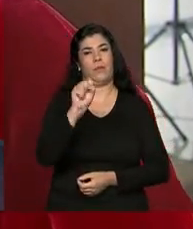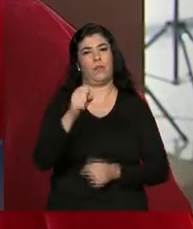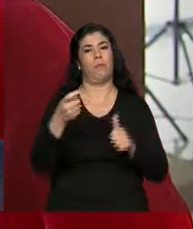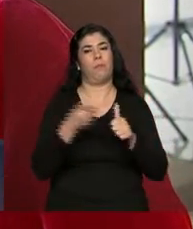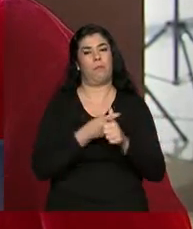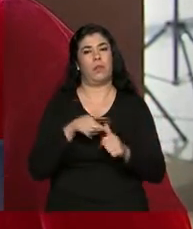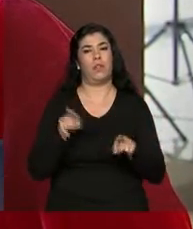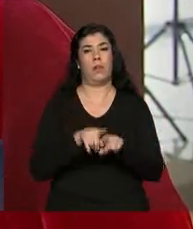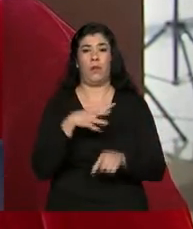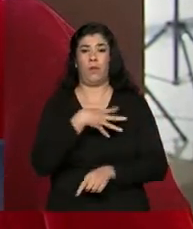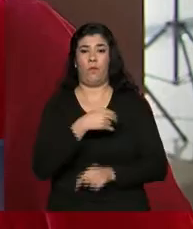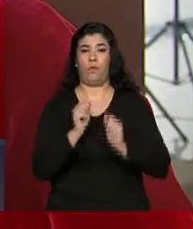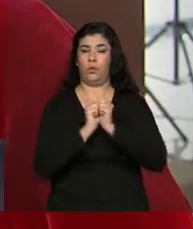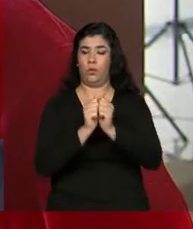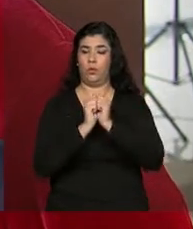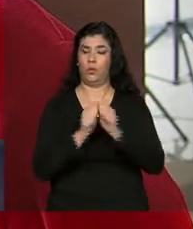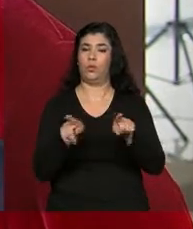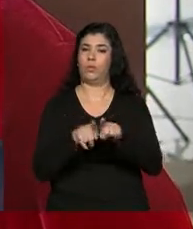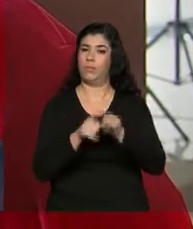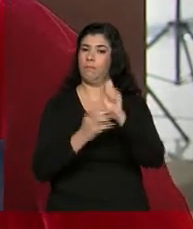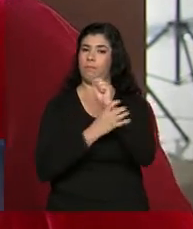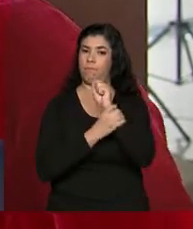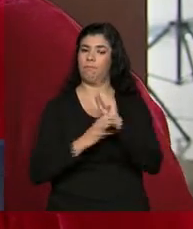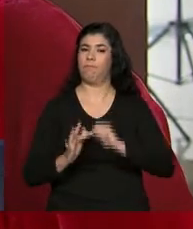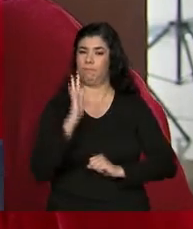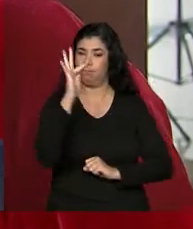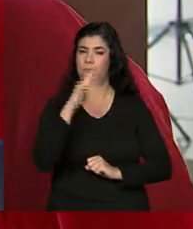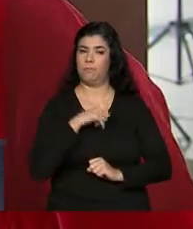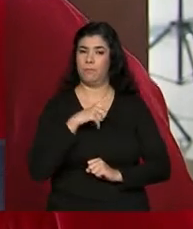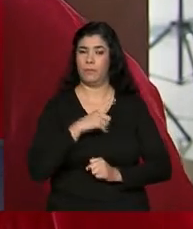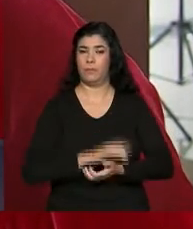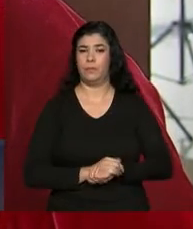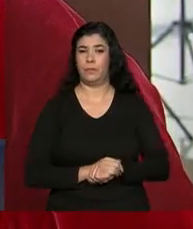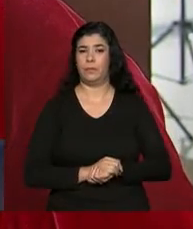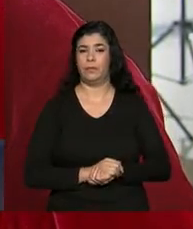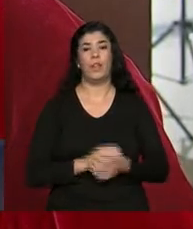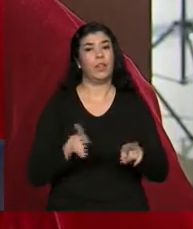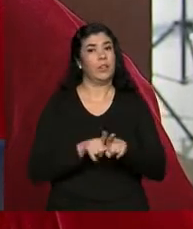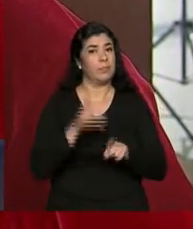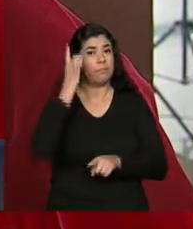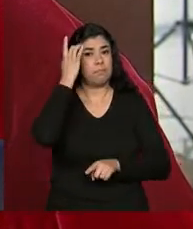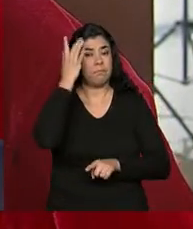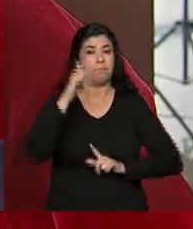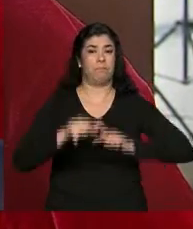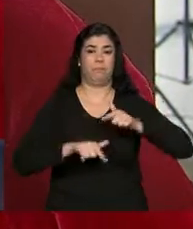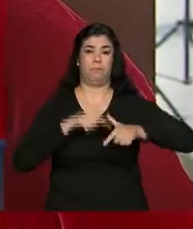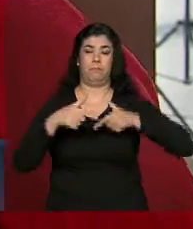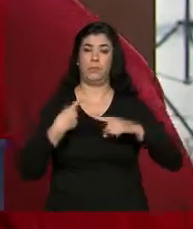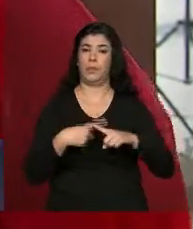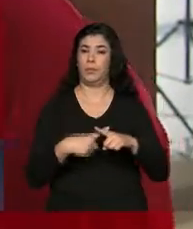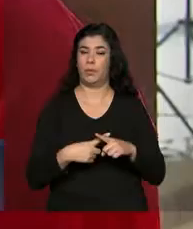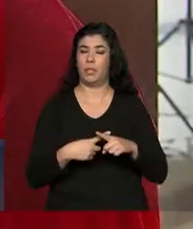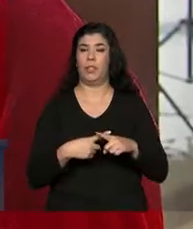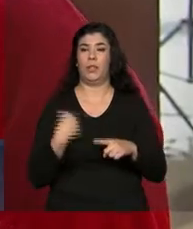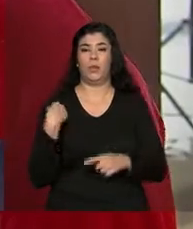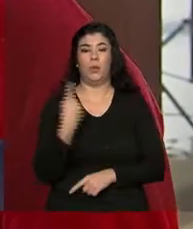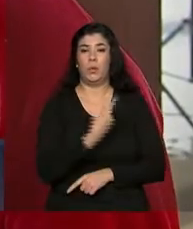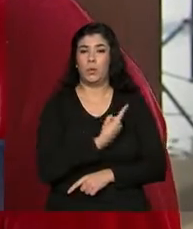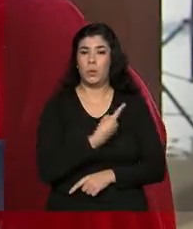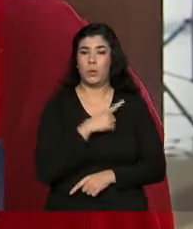também ficam assegurados juntos. Então, essa é uma segurança maior que a gente tem. E fica mais fácil de trabalhar, porque a gente